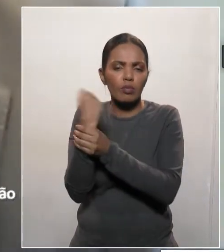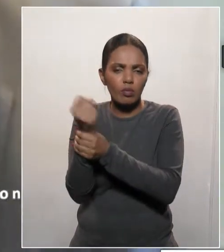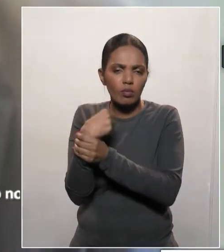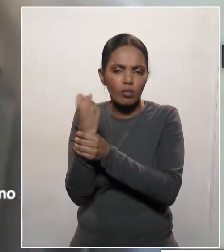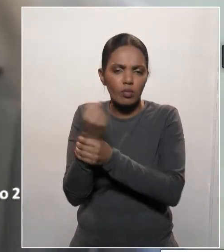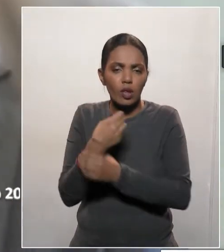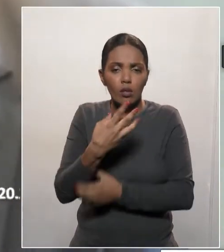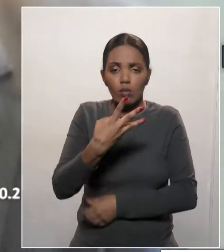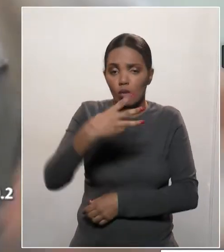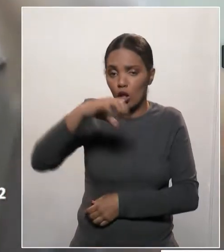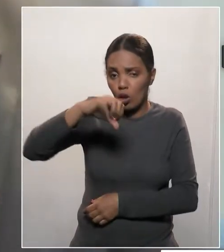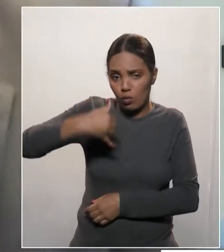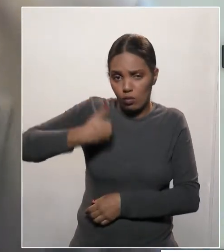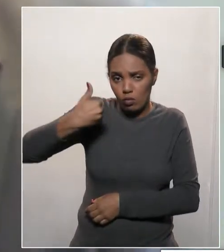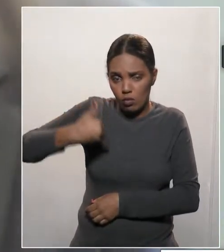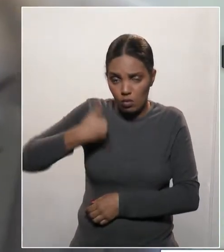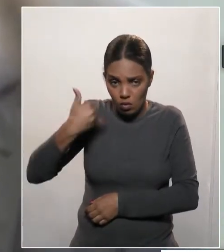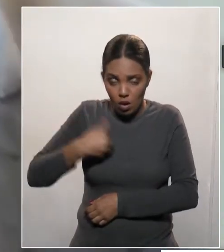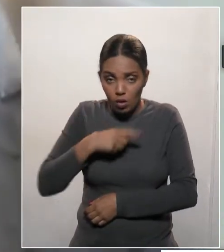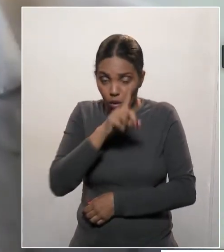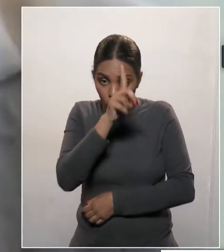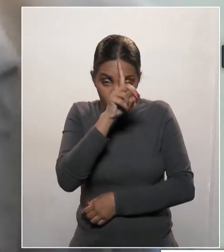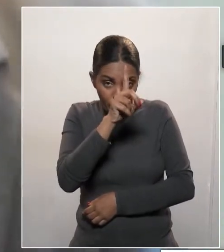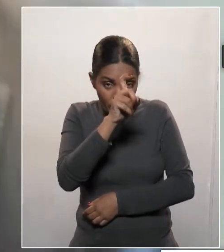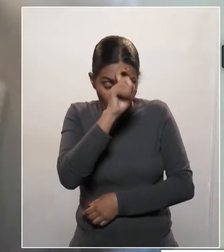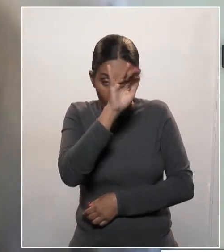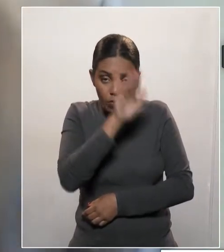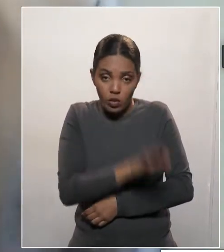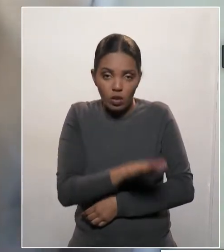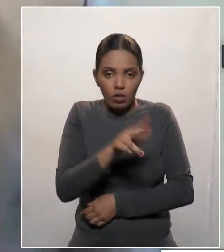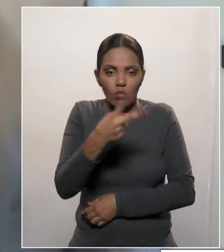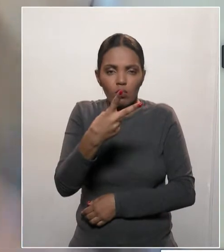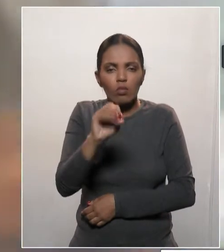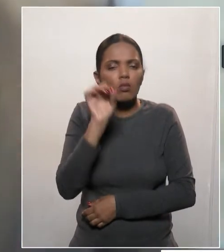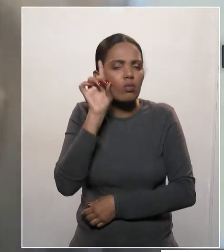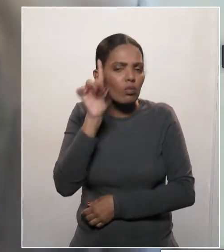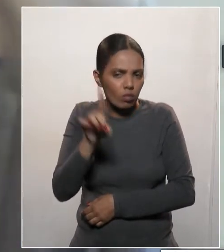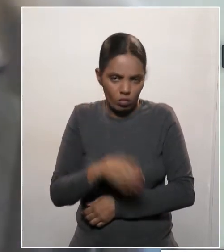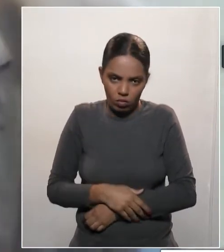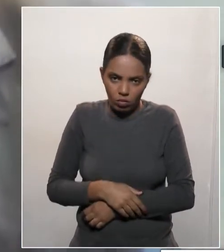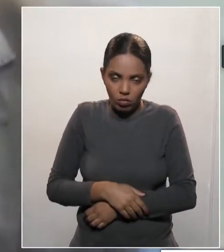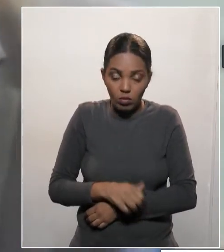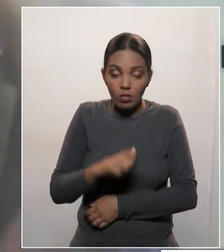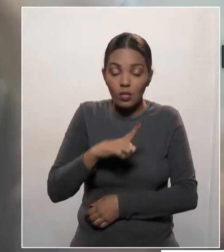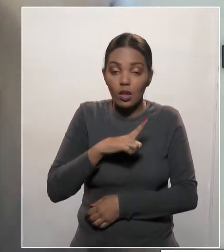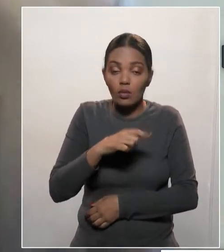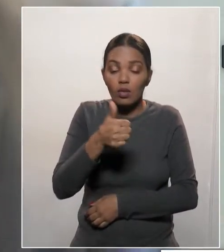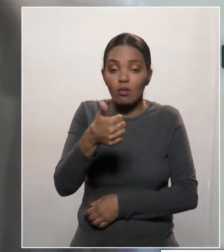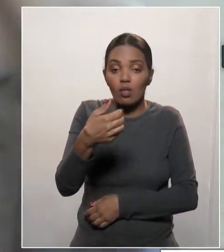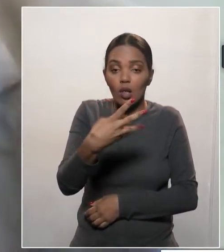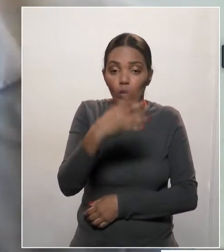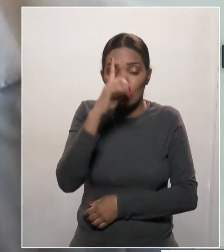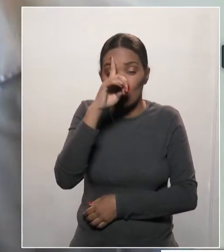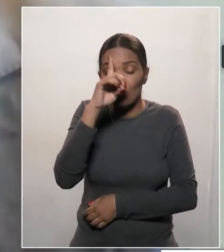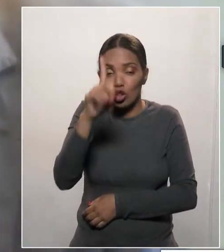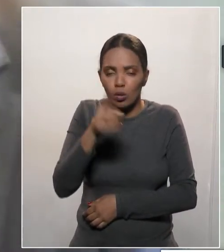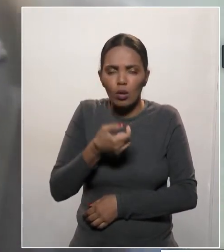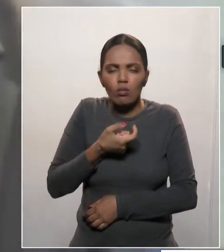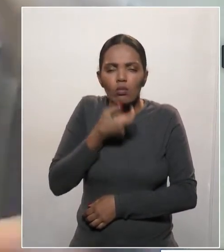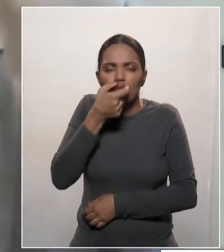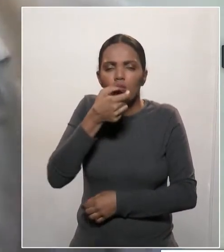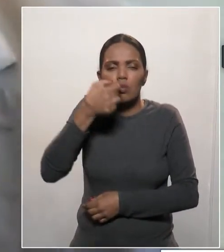internado aqui em Curitiba por Covid, de 20 dias no hospital, teve 14 dias entubado, perdeu 20 quilos.